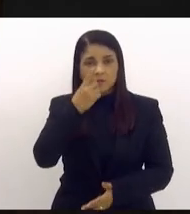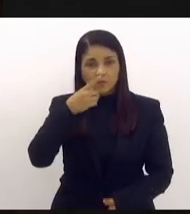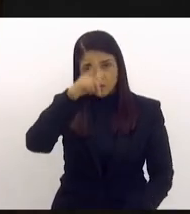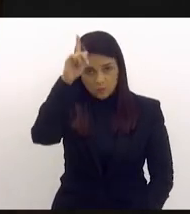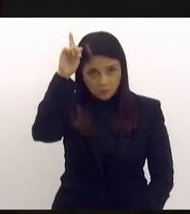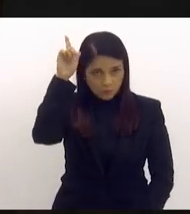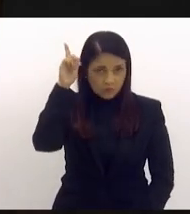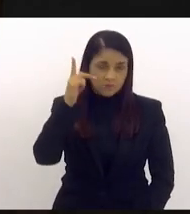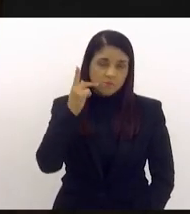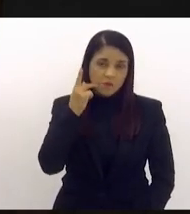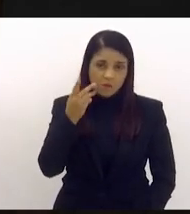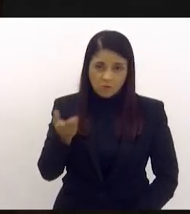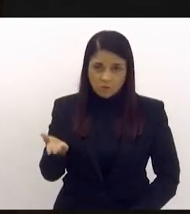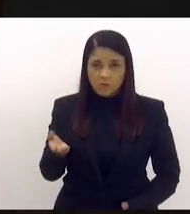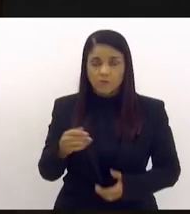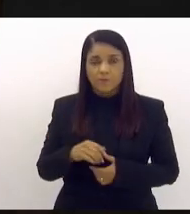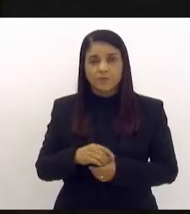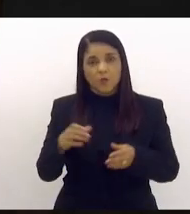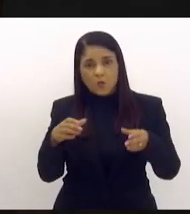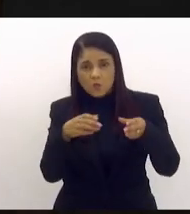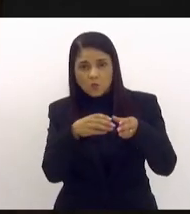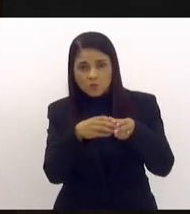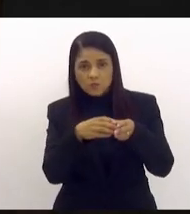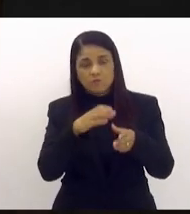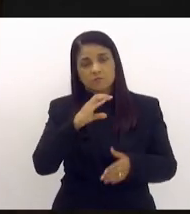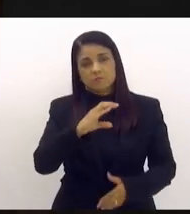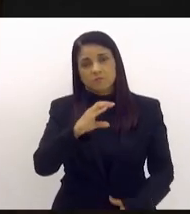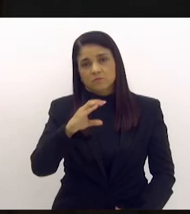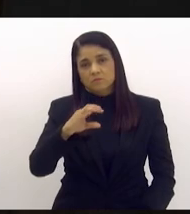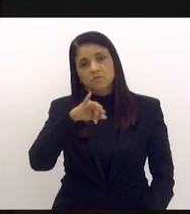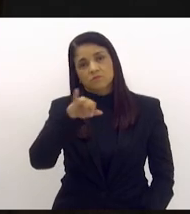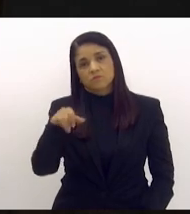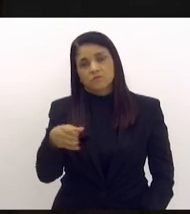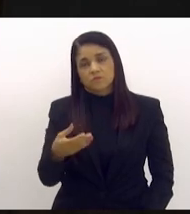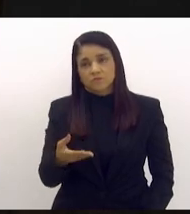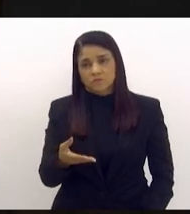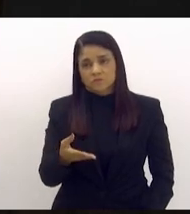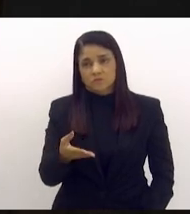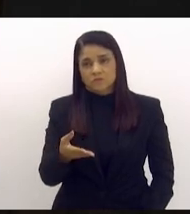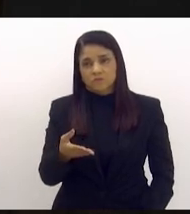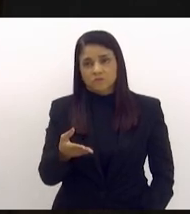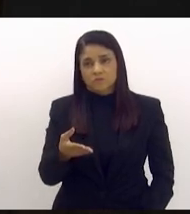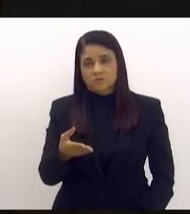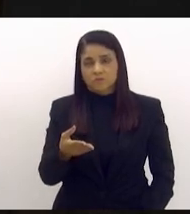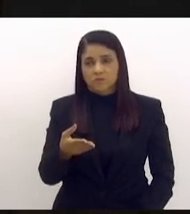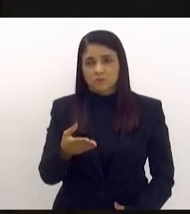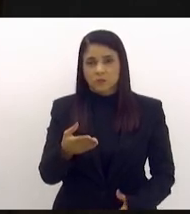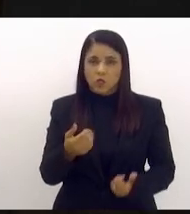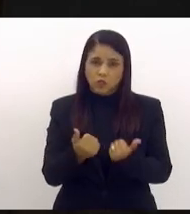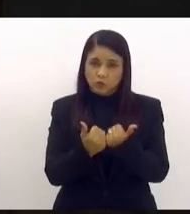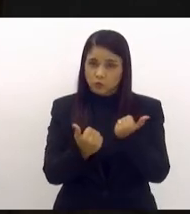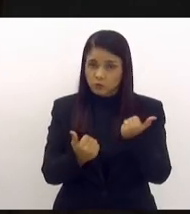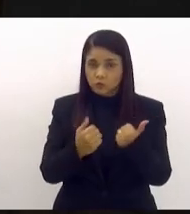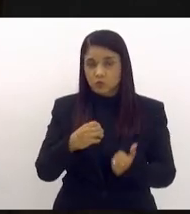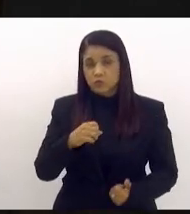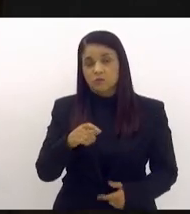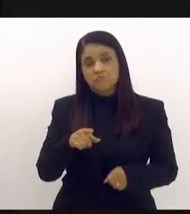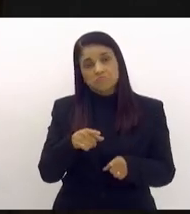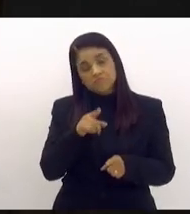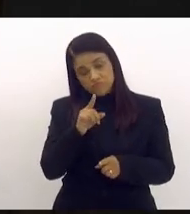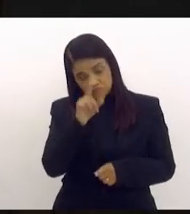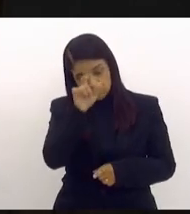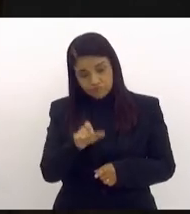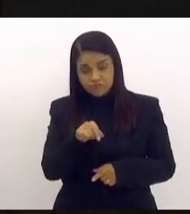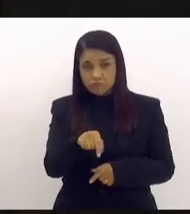Paulo, que é da comissão do CCJ. É um membro suplente, mas não tem outros titulares, o senhor agora